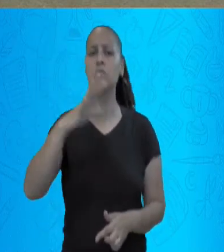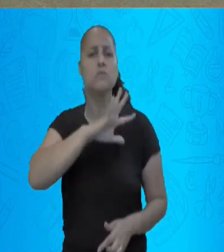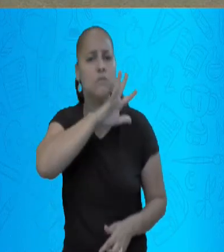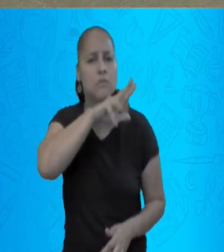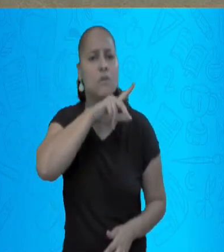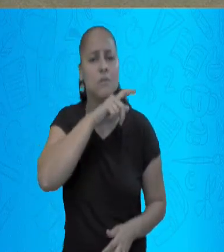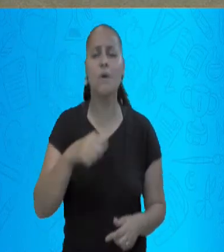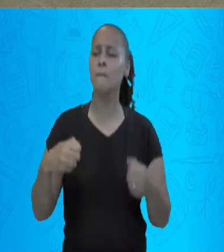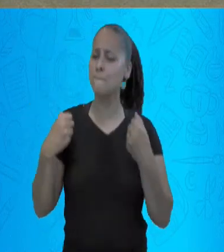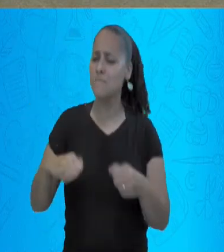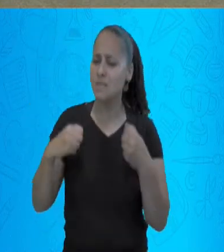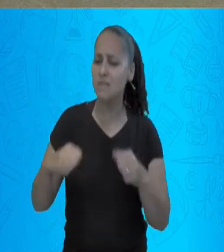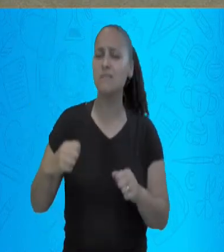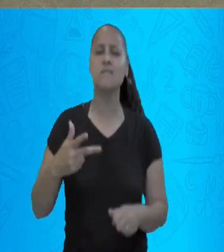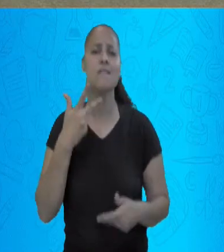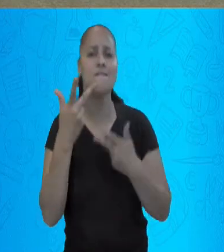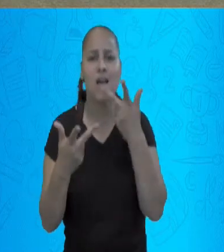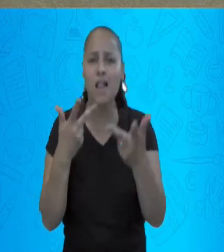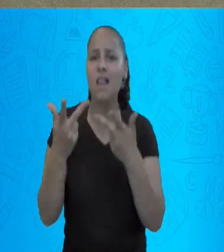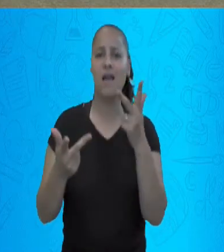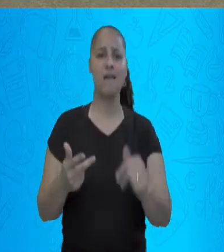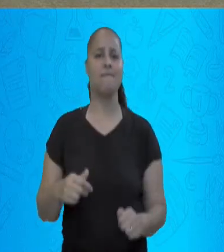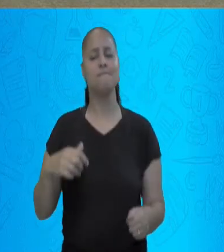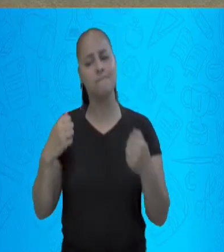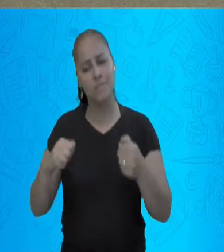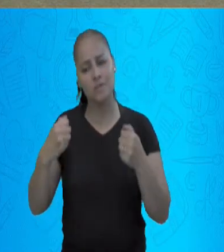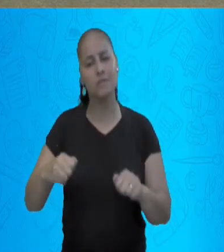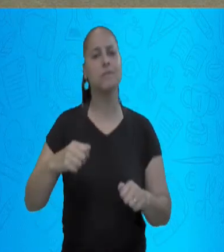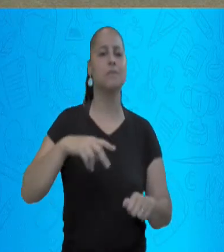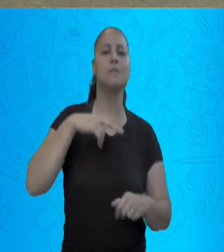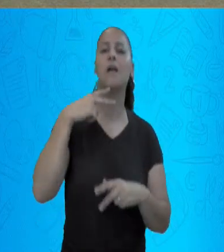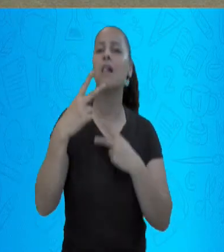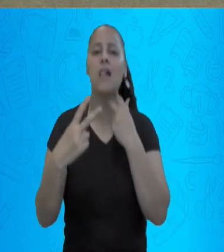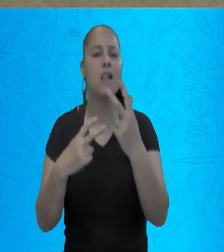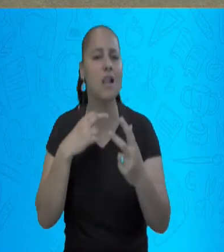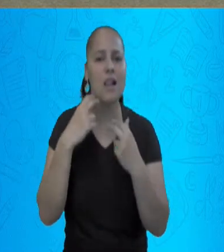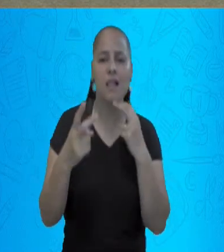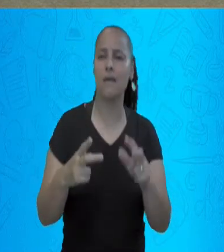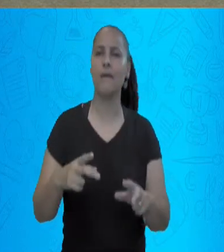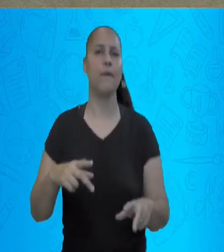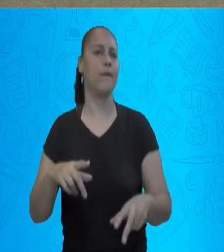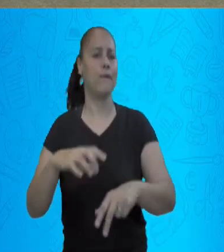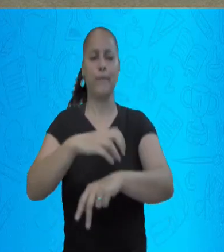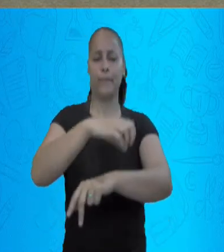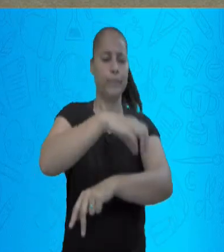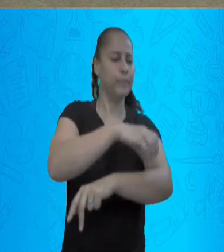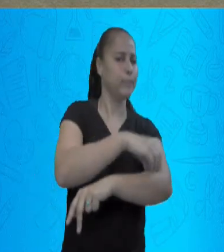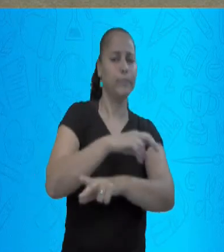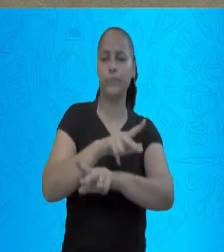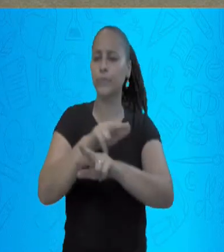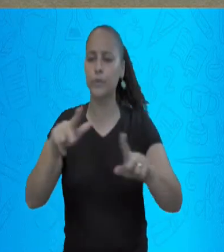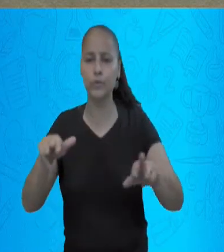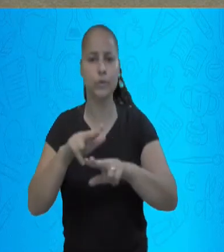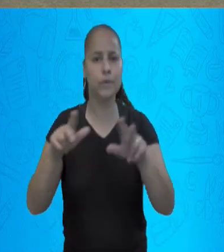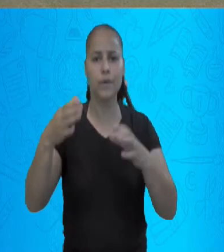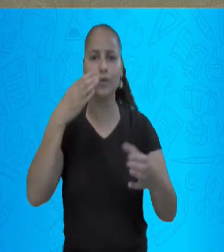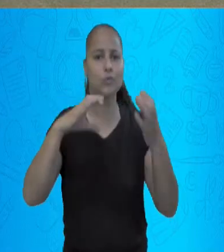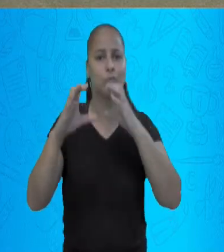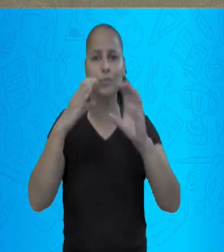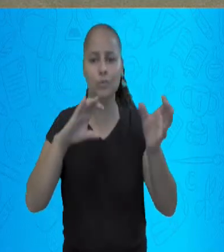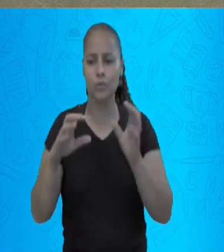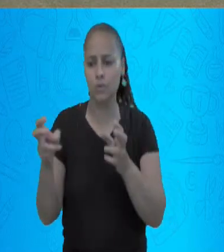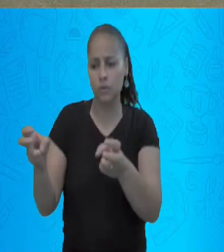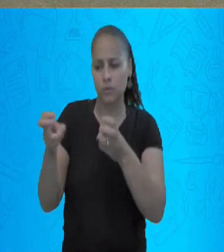emitirem esses sons. Por quê? Porque é através dessas emissões de sons que eles vão se